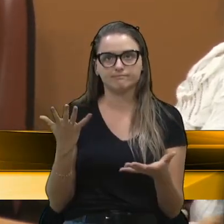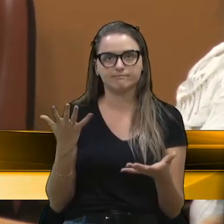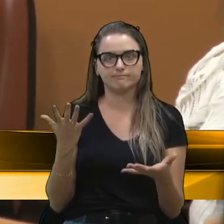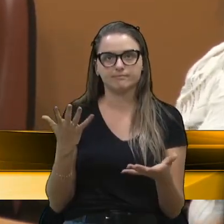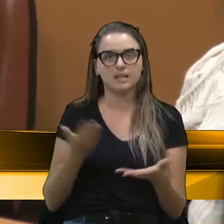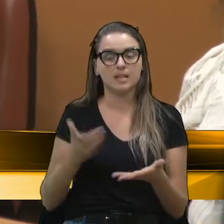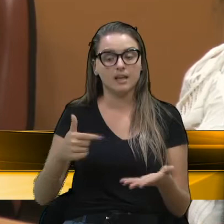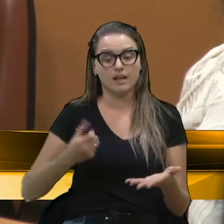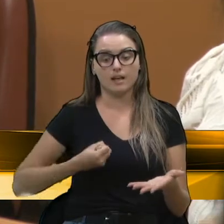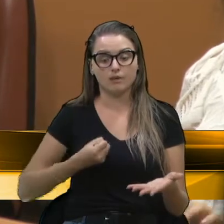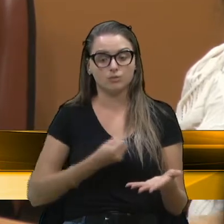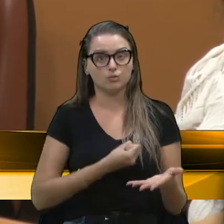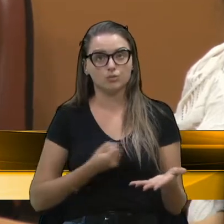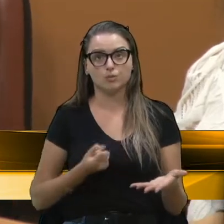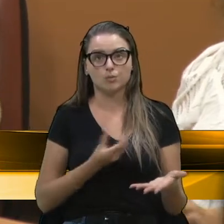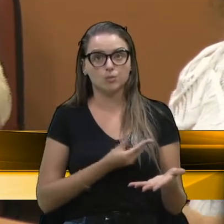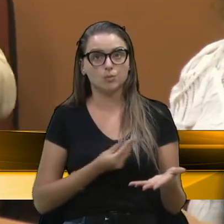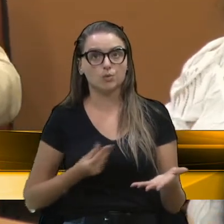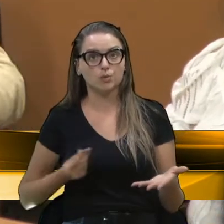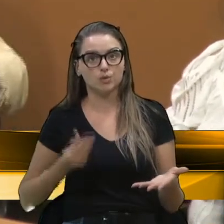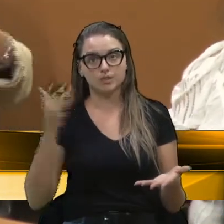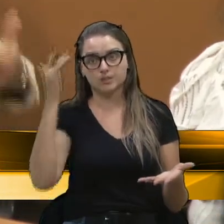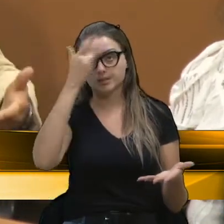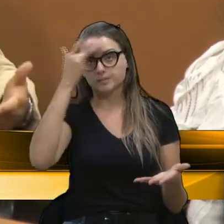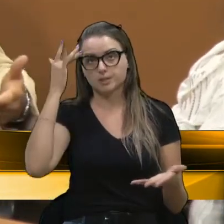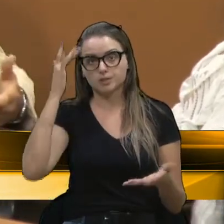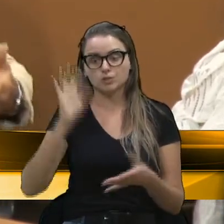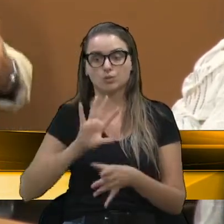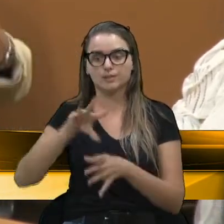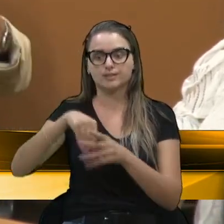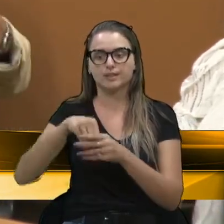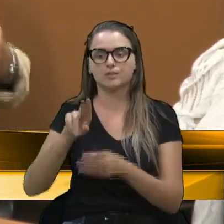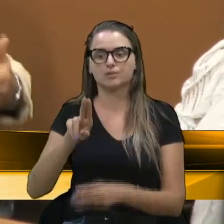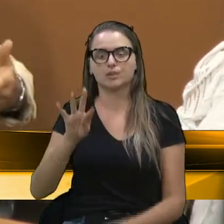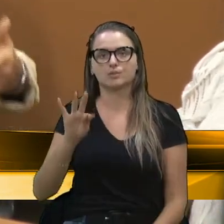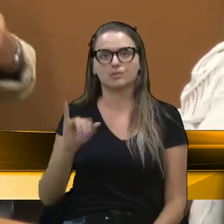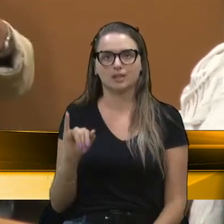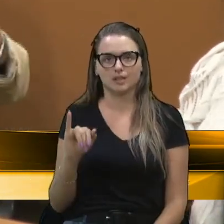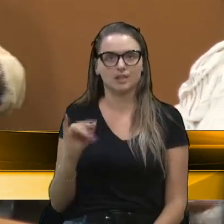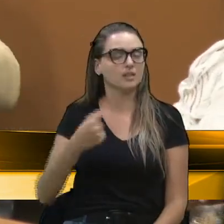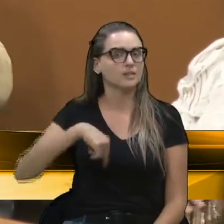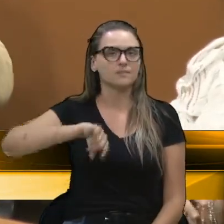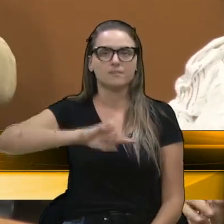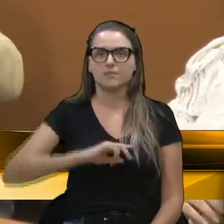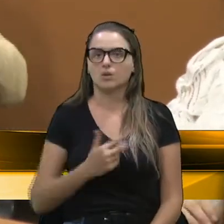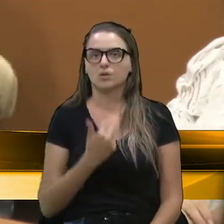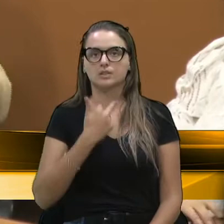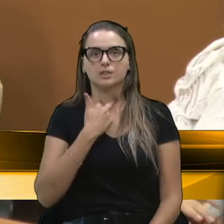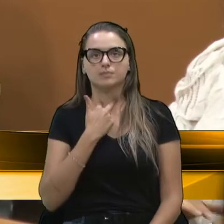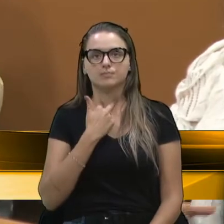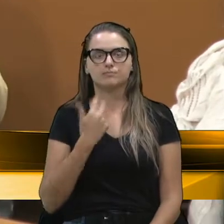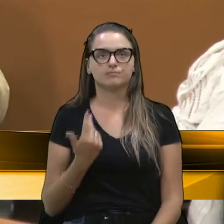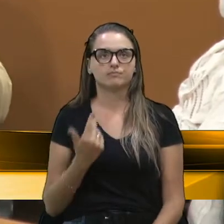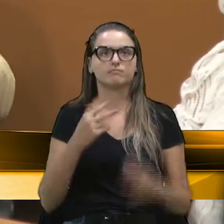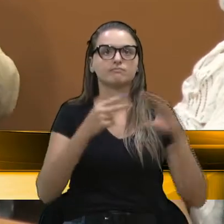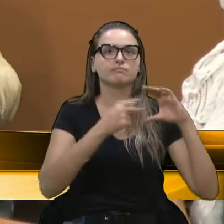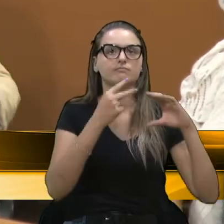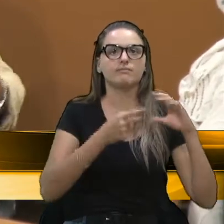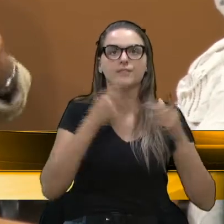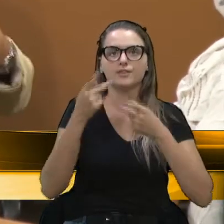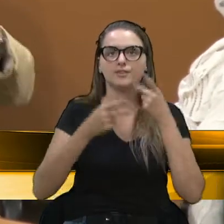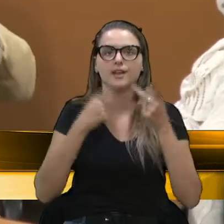É um número expressivo de pessoas na UTI. Nós não podemos chegar aqui e fazer o discurso